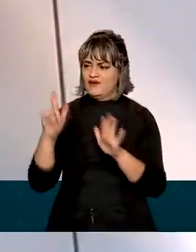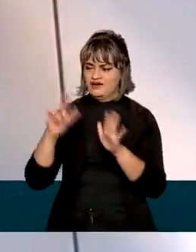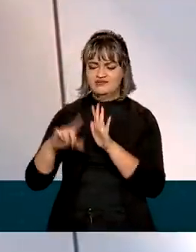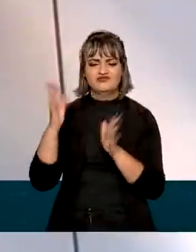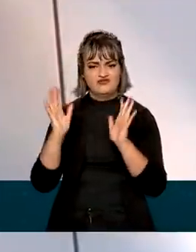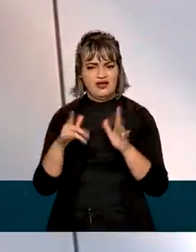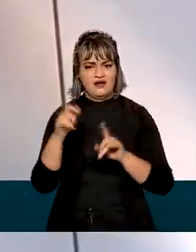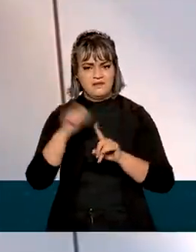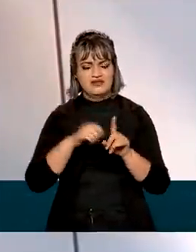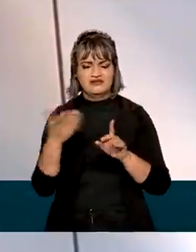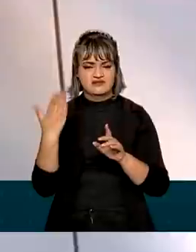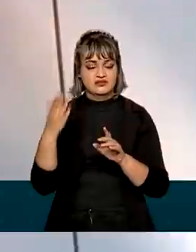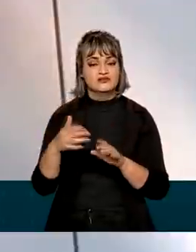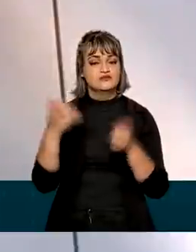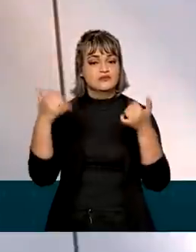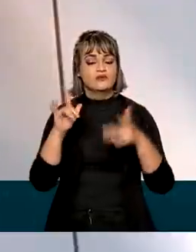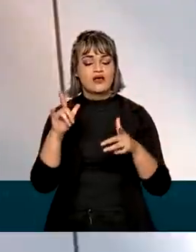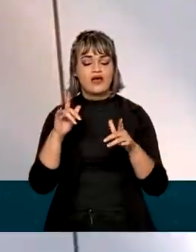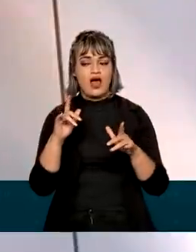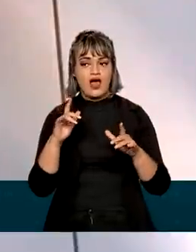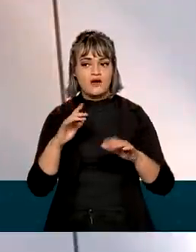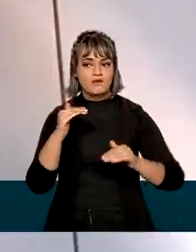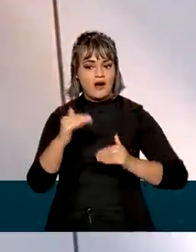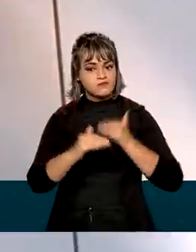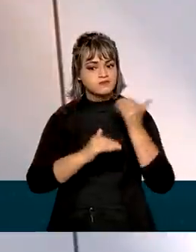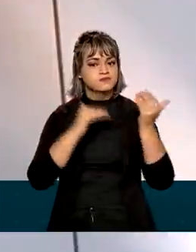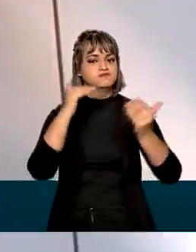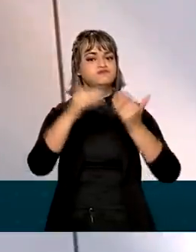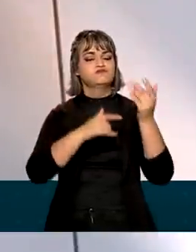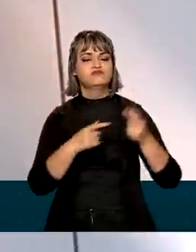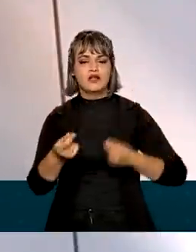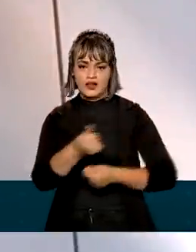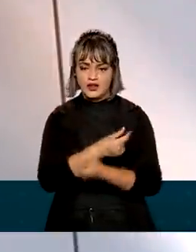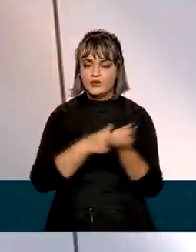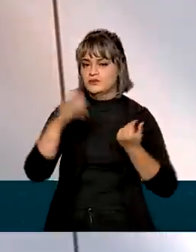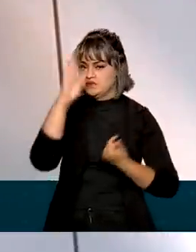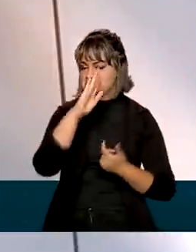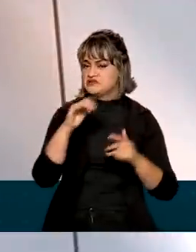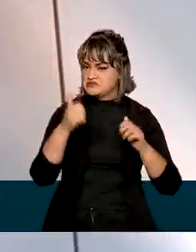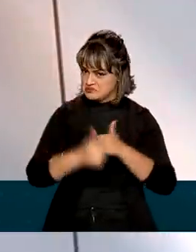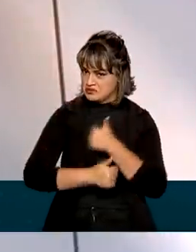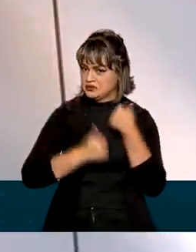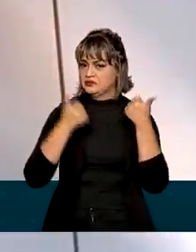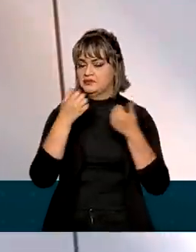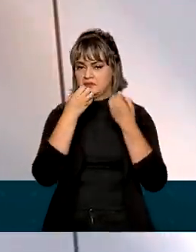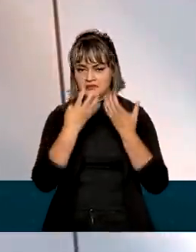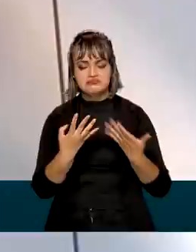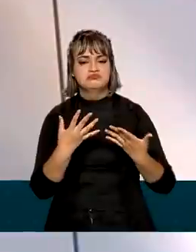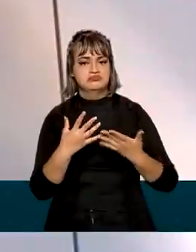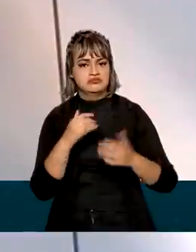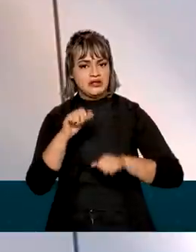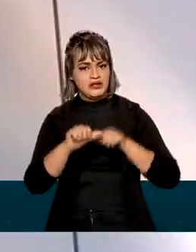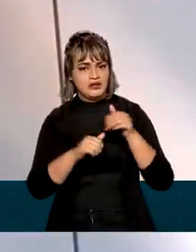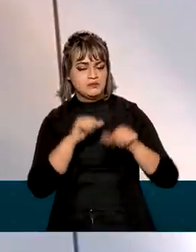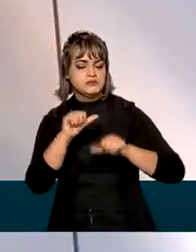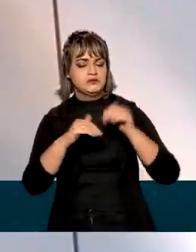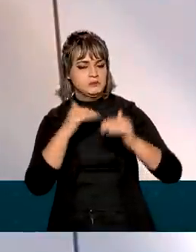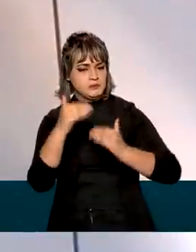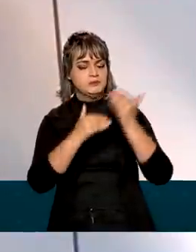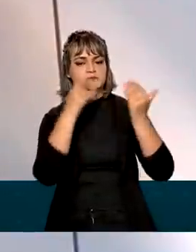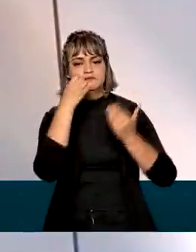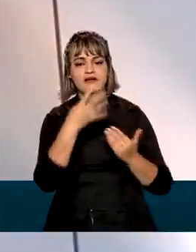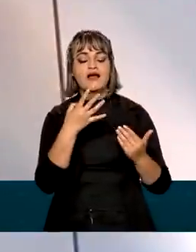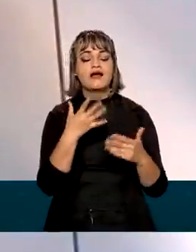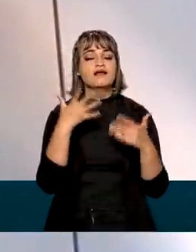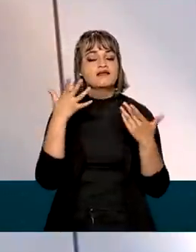anteriores, uma recuperação da economia brasileira. Importante recuperação, que